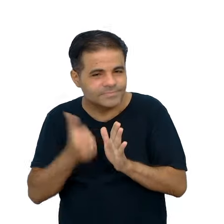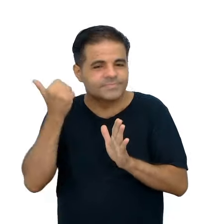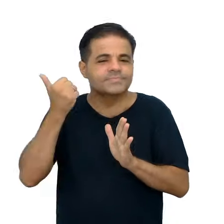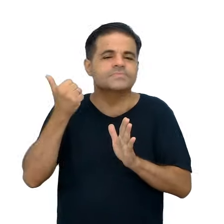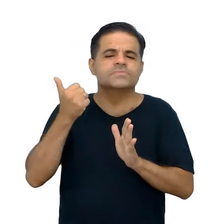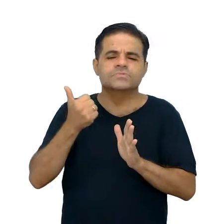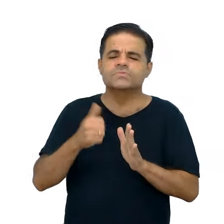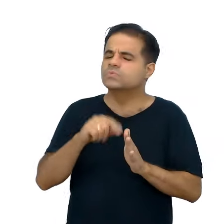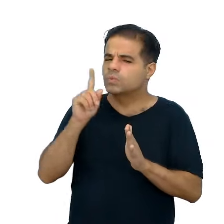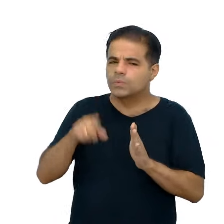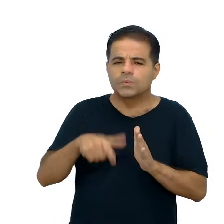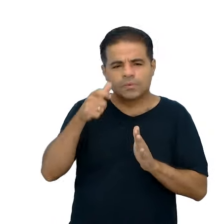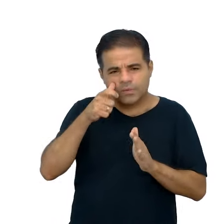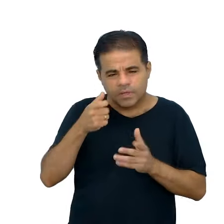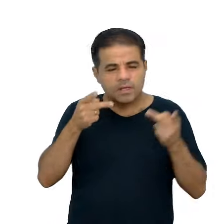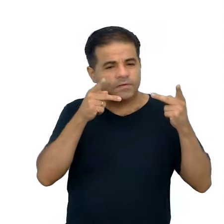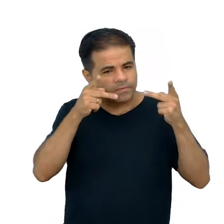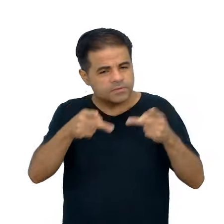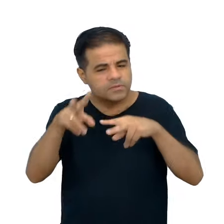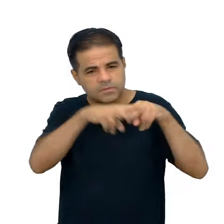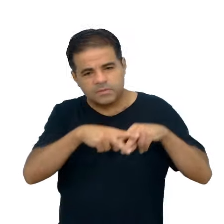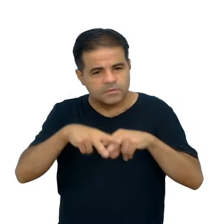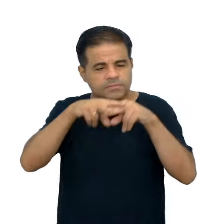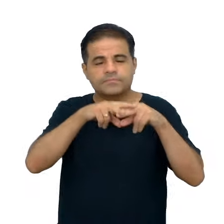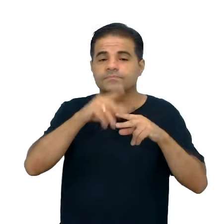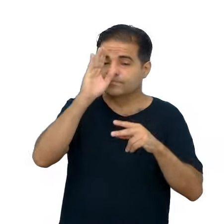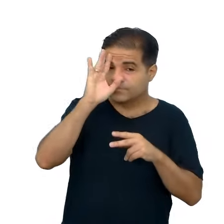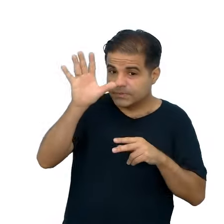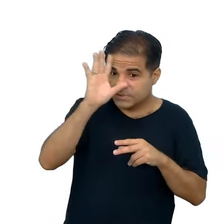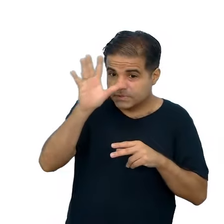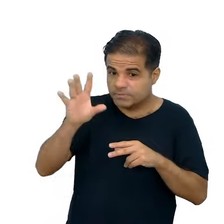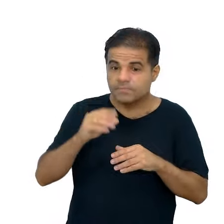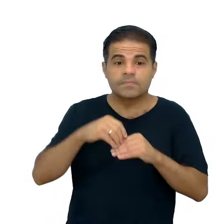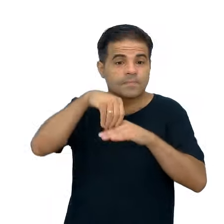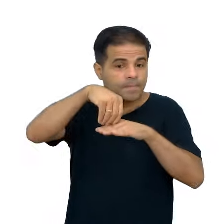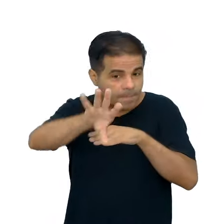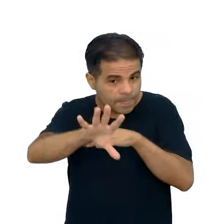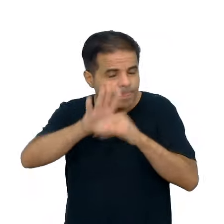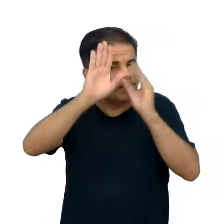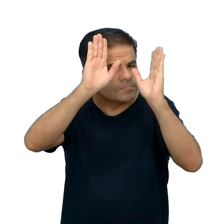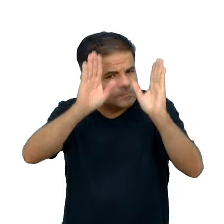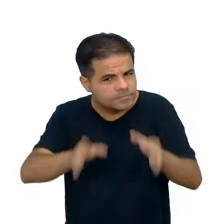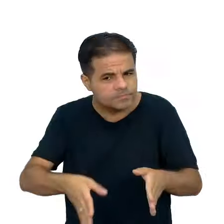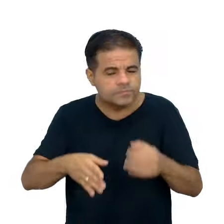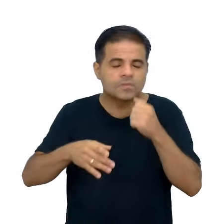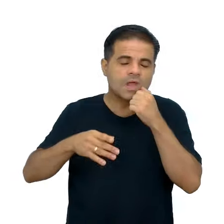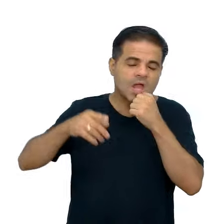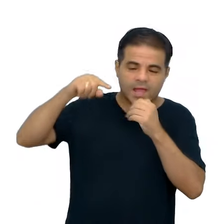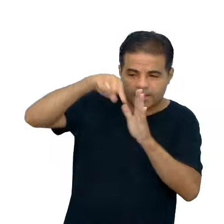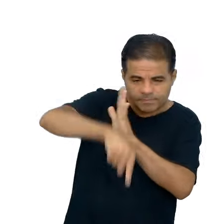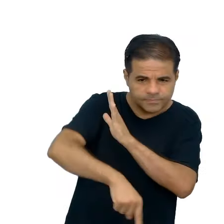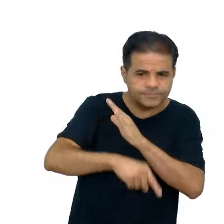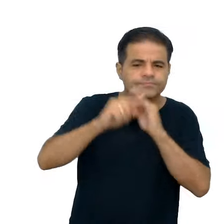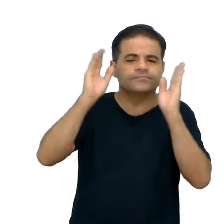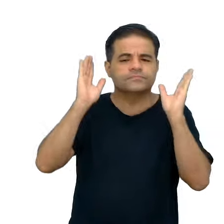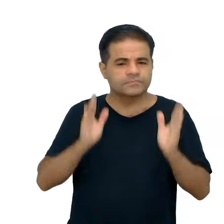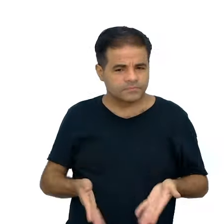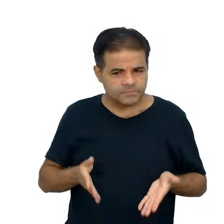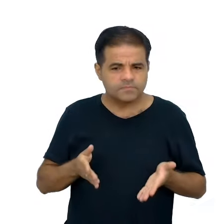da agenda, então, é revisitar esses aspectos teóricos, como já dissemos, que já foram aprofundados